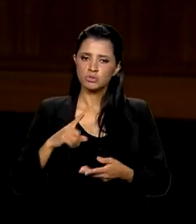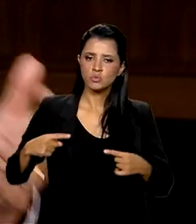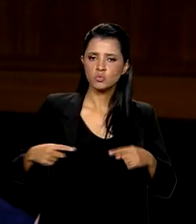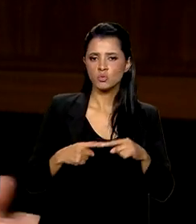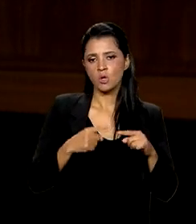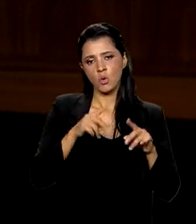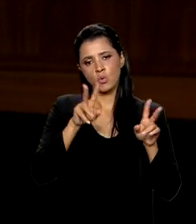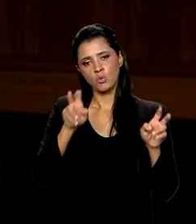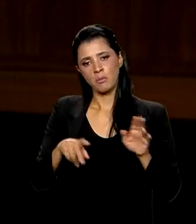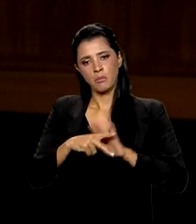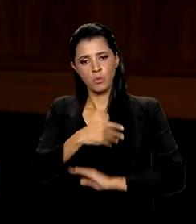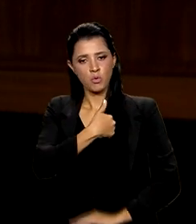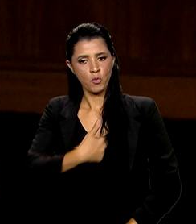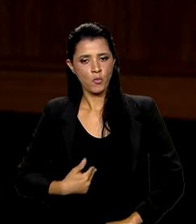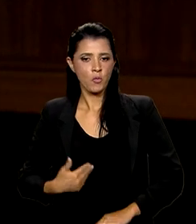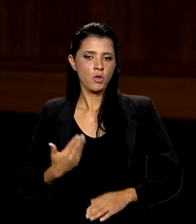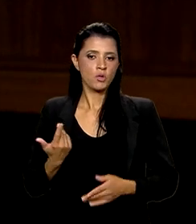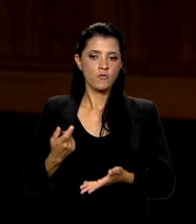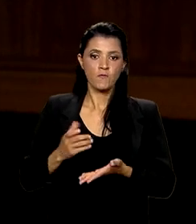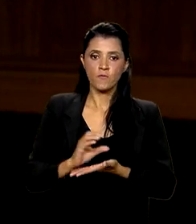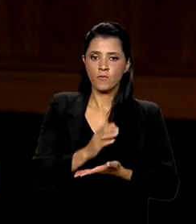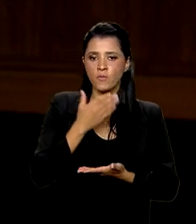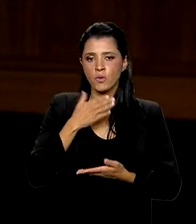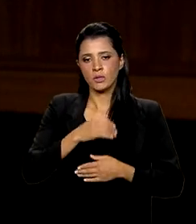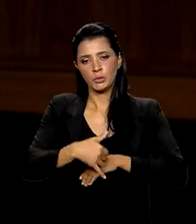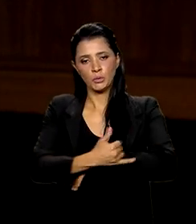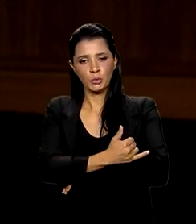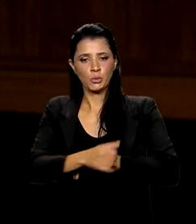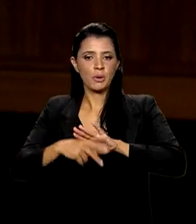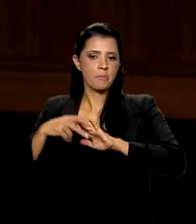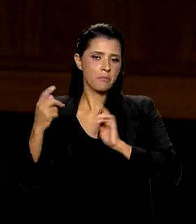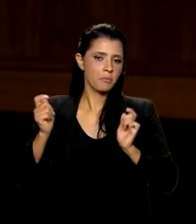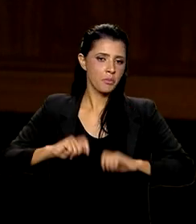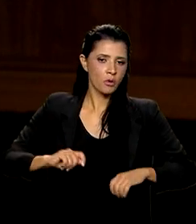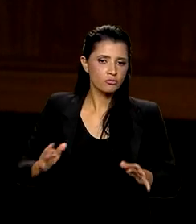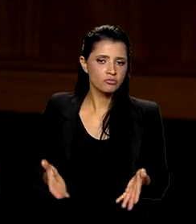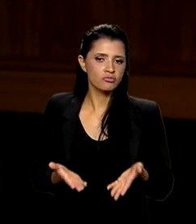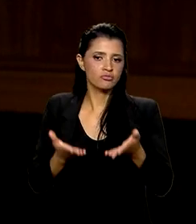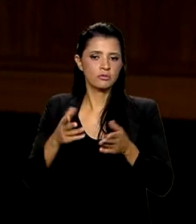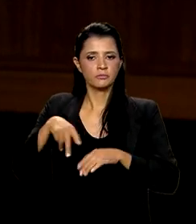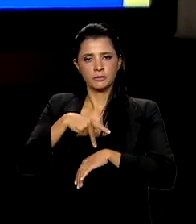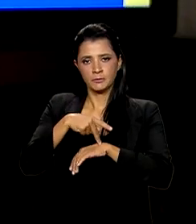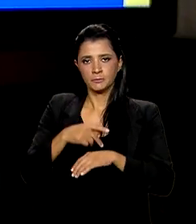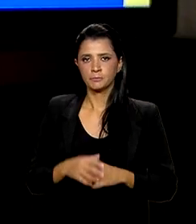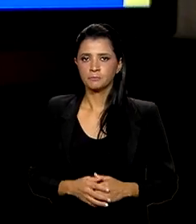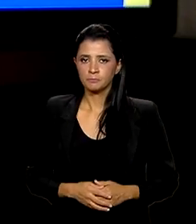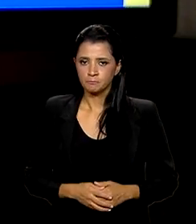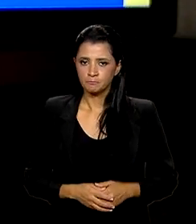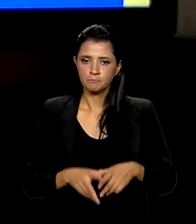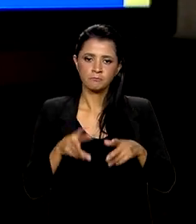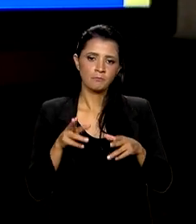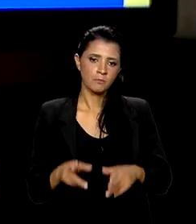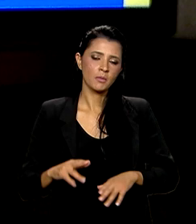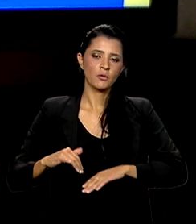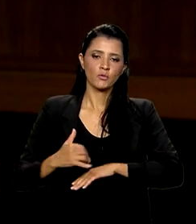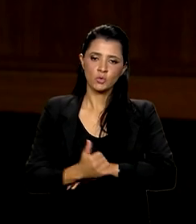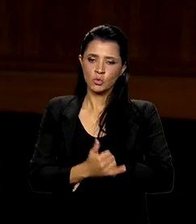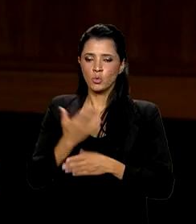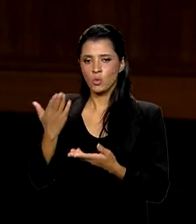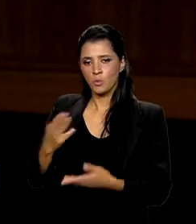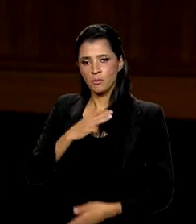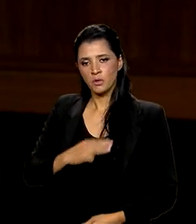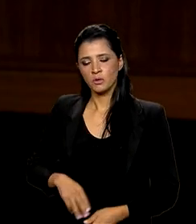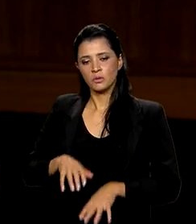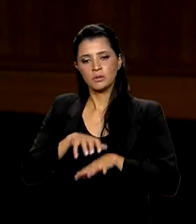a fim de viabilizar os investimentos em infraestrutura que podem impulsionar o país. E falando em infraestrutura, o ministro dos